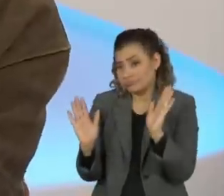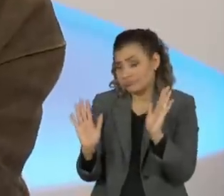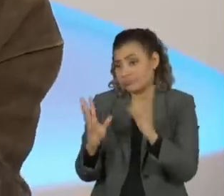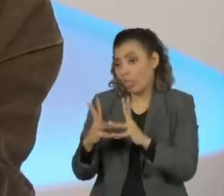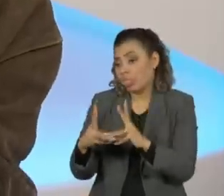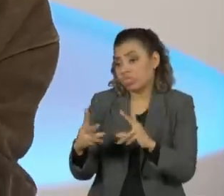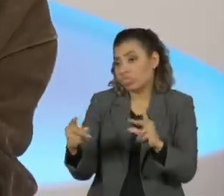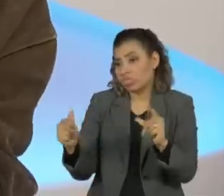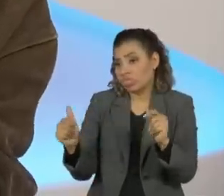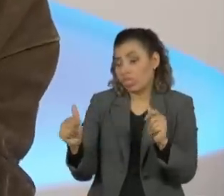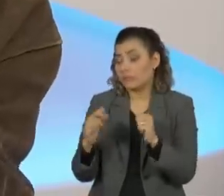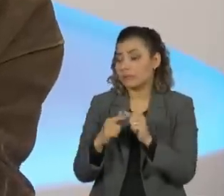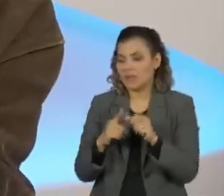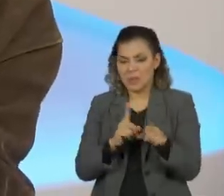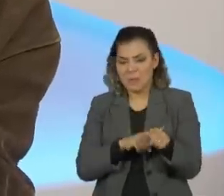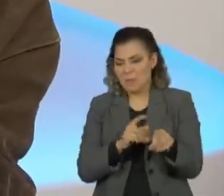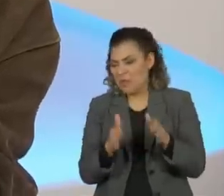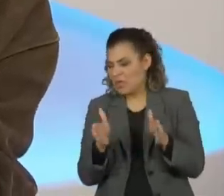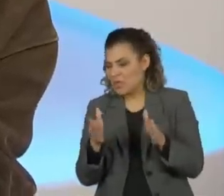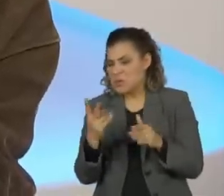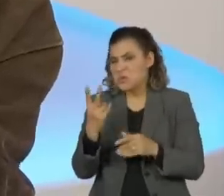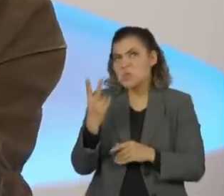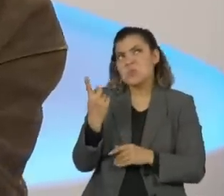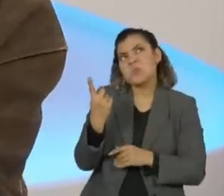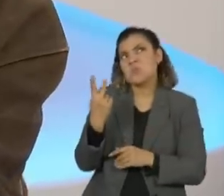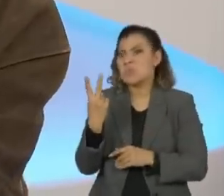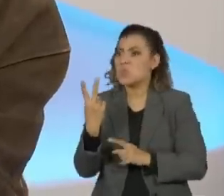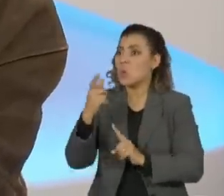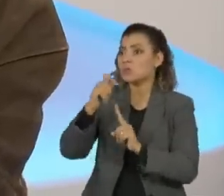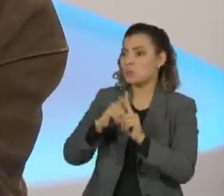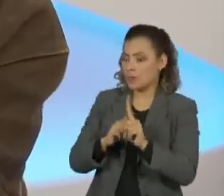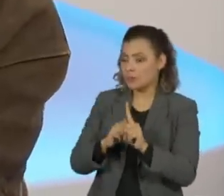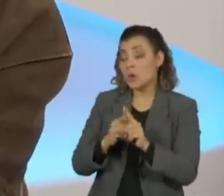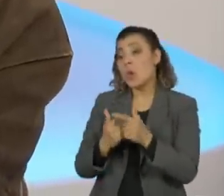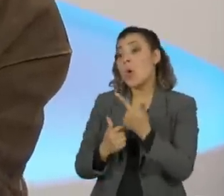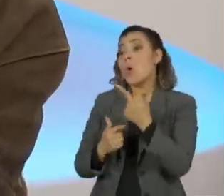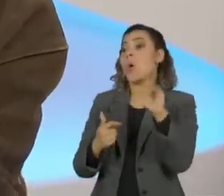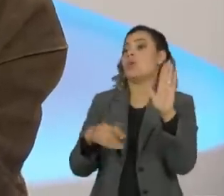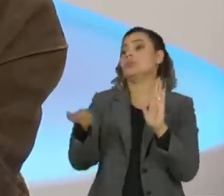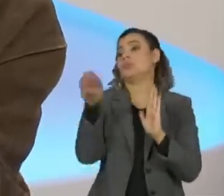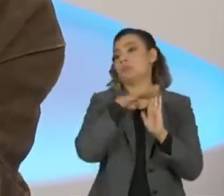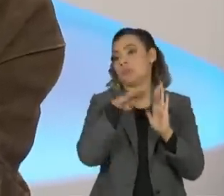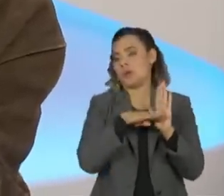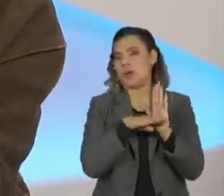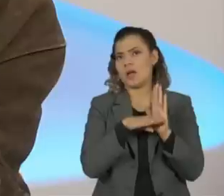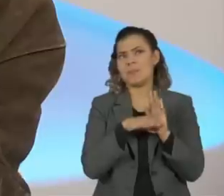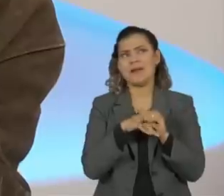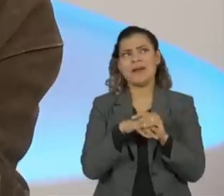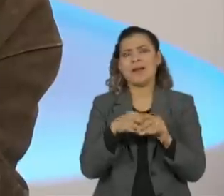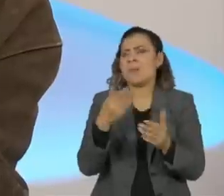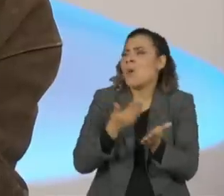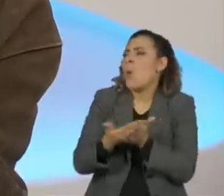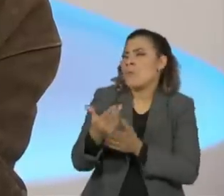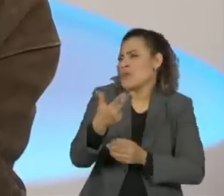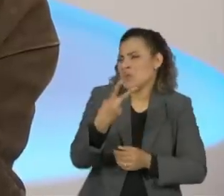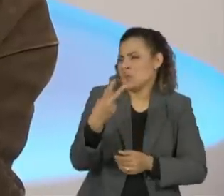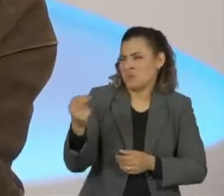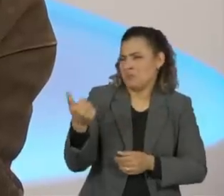em um intervalo curto de um, dois meses, apareceu um outro programa, acho que foi início de 2014,